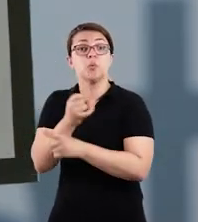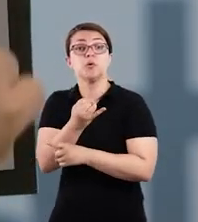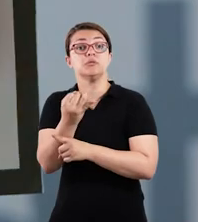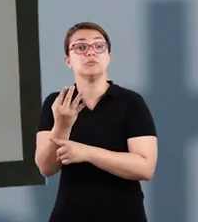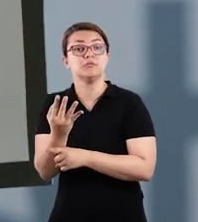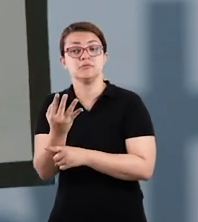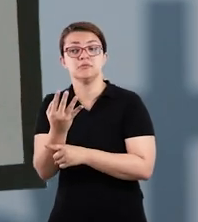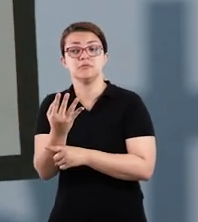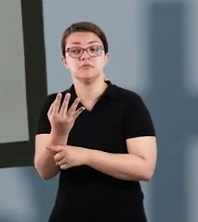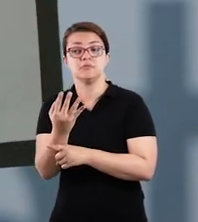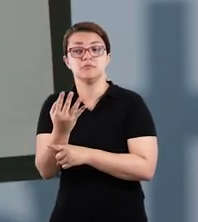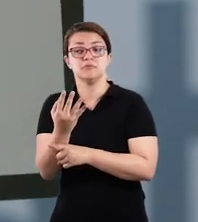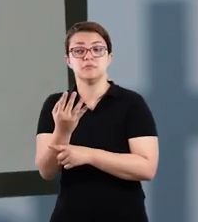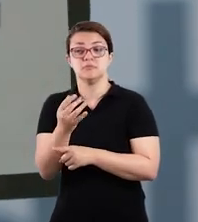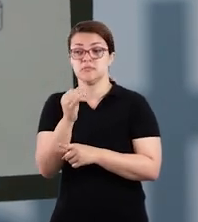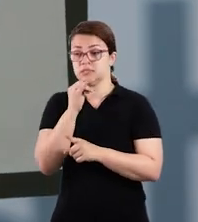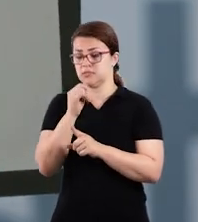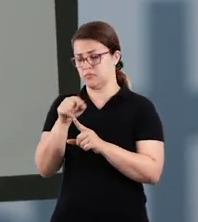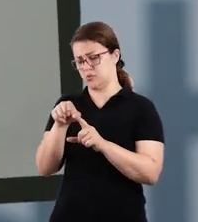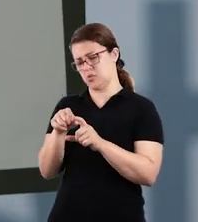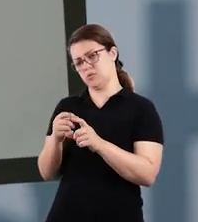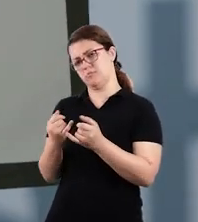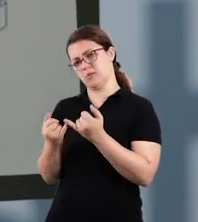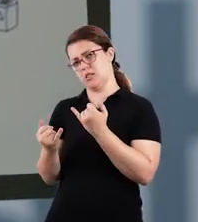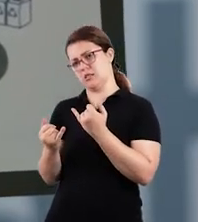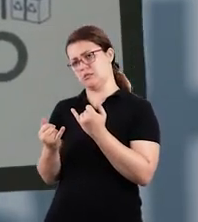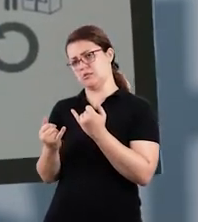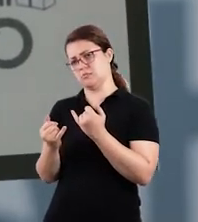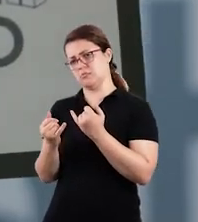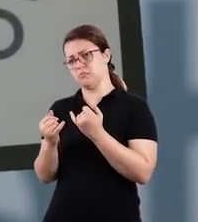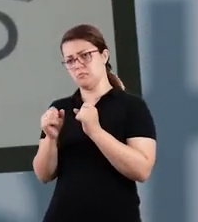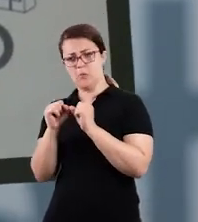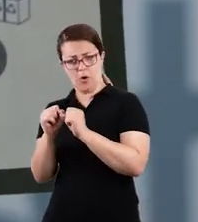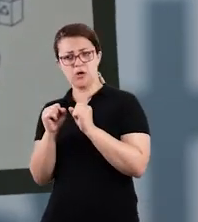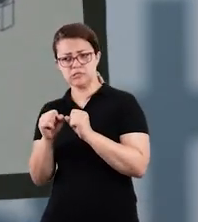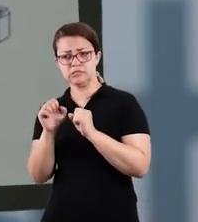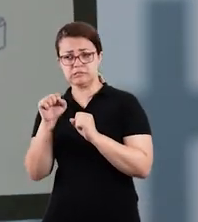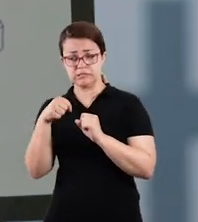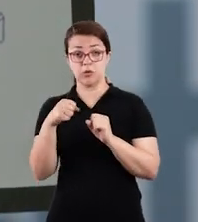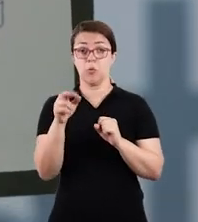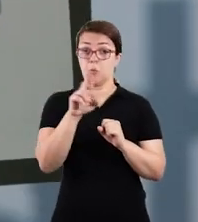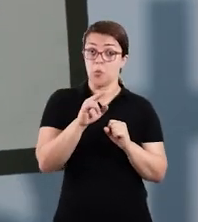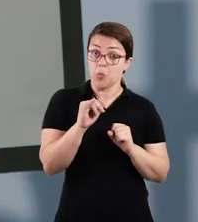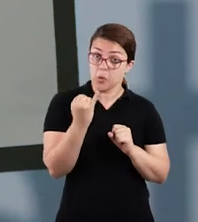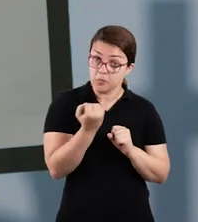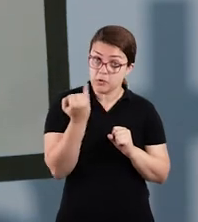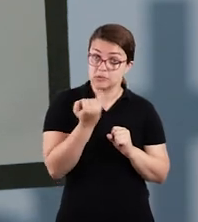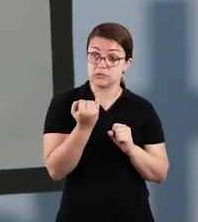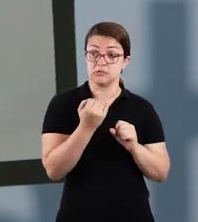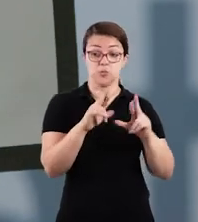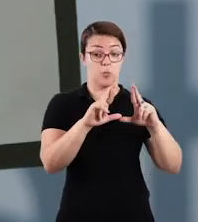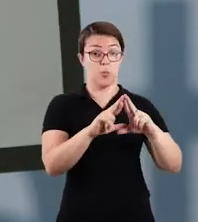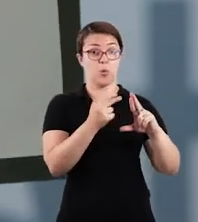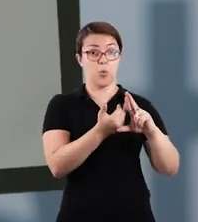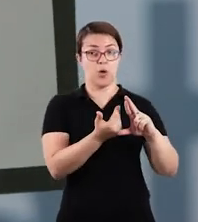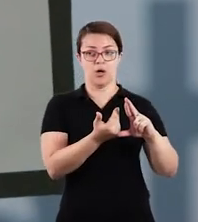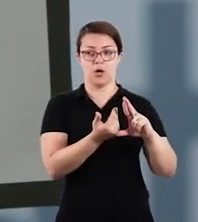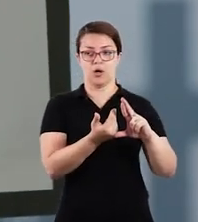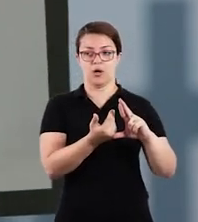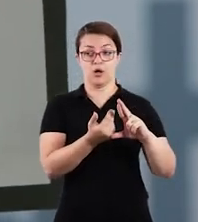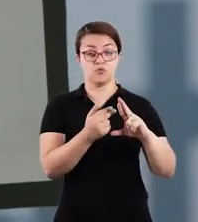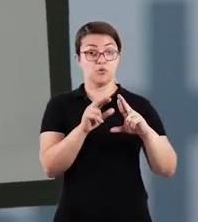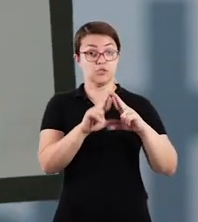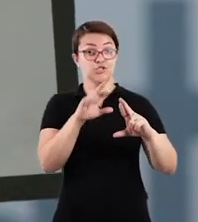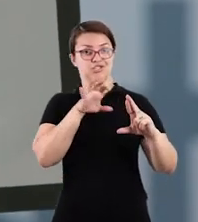vezes ele está aparecendo aqui. Ah, professora, esse aqui conta, conta, tá? O importante é ter este símbolo, não